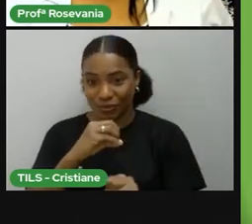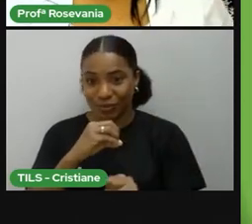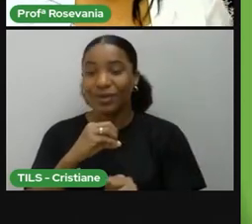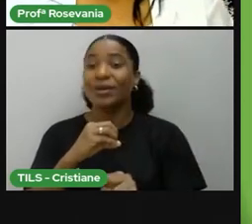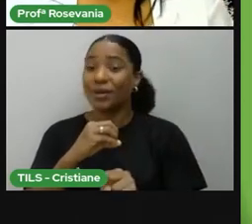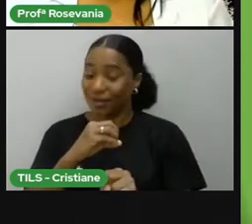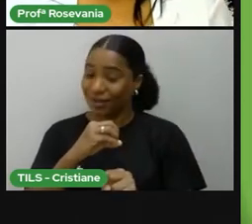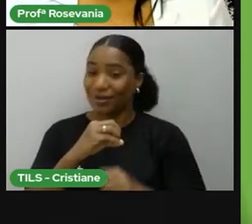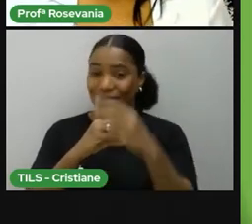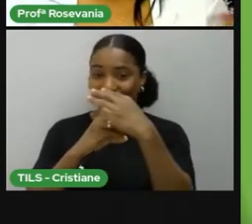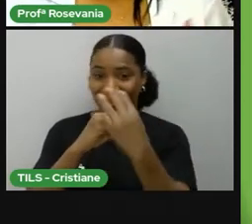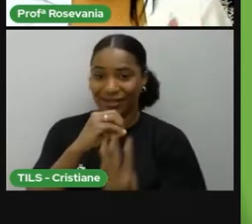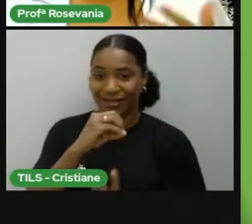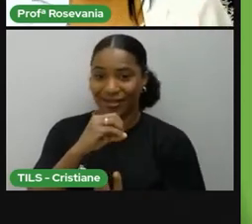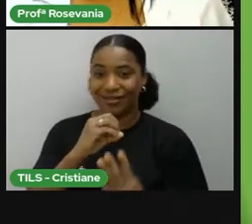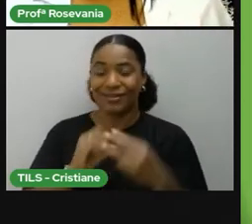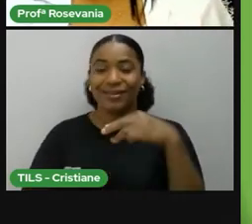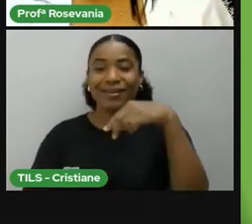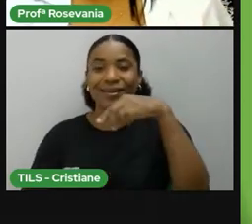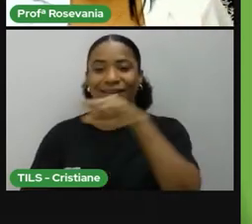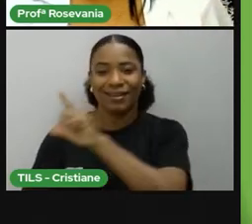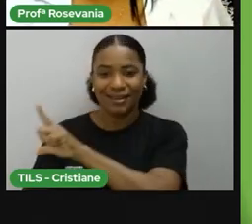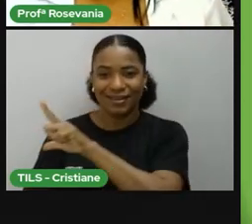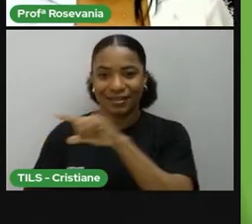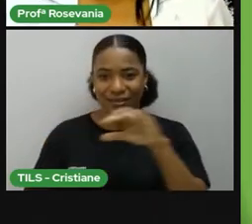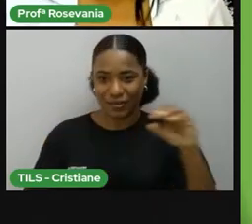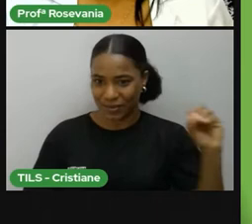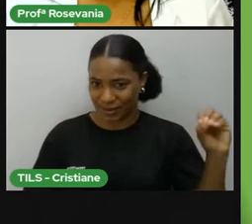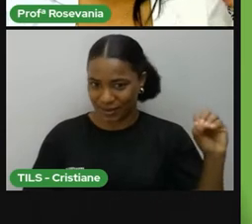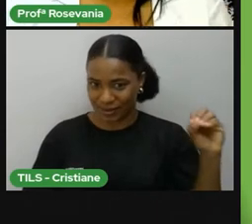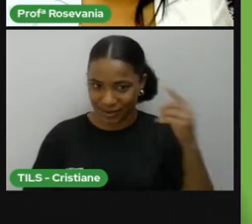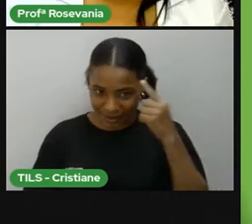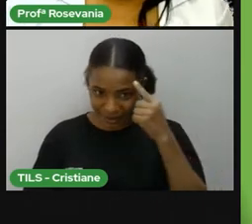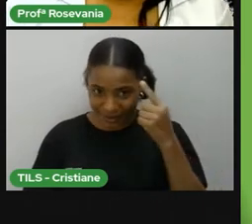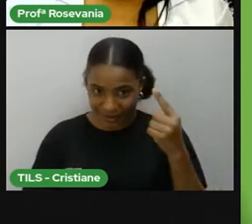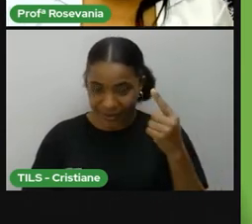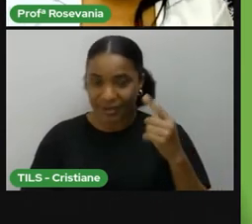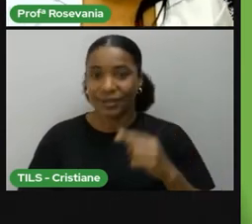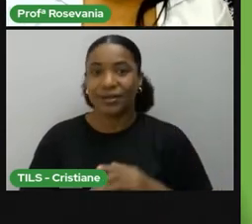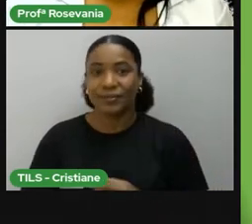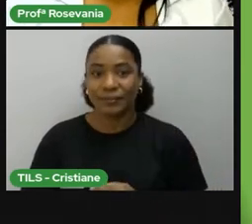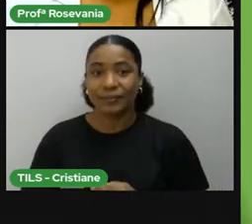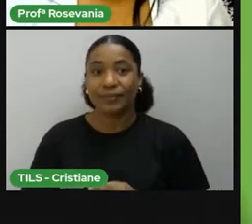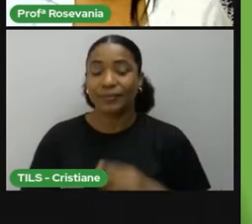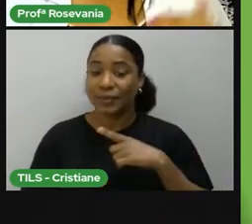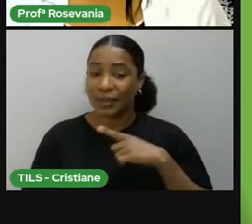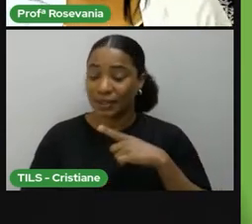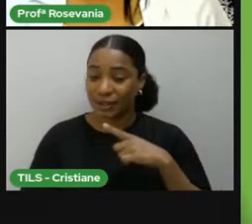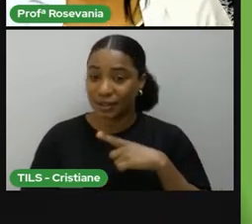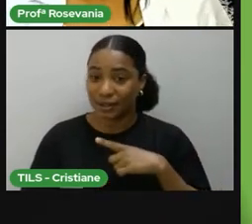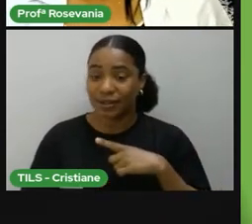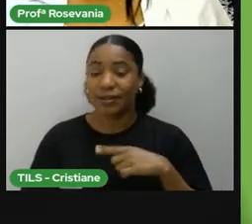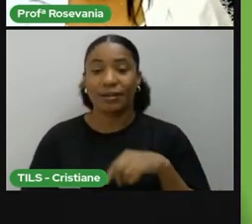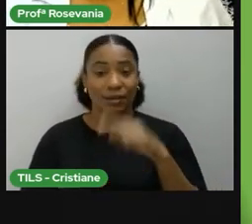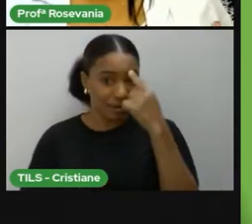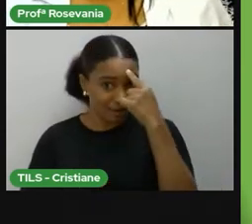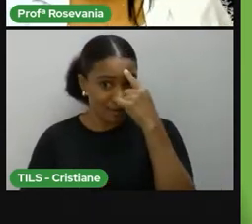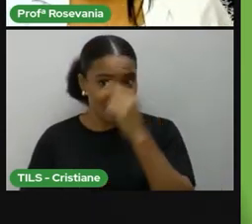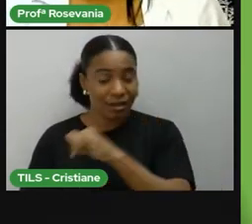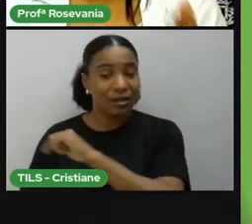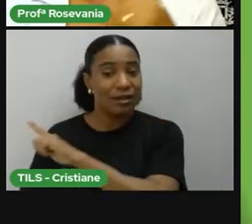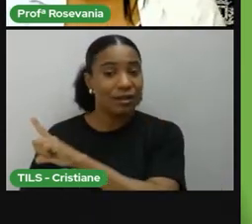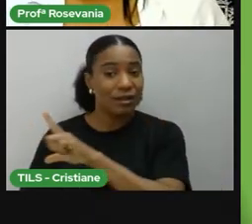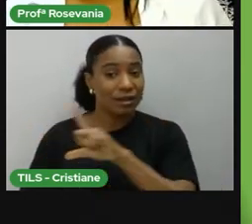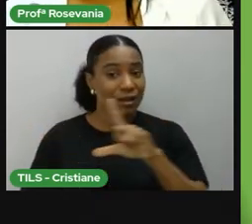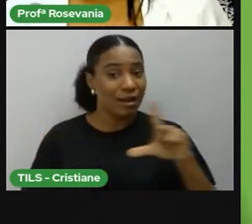Quando eu uso graus paralelos, eles vão se formar, vão formar as latitudes. E quando eu uso graus os